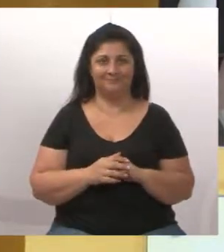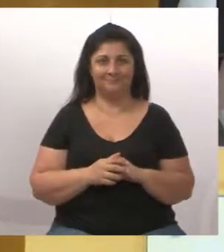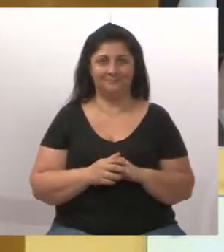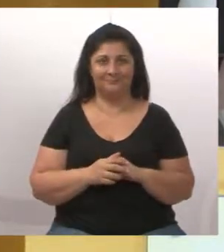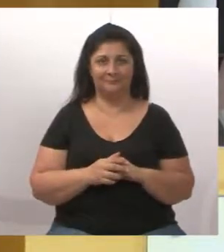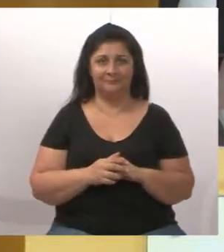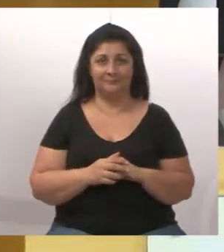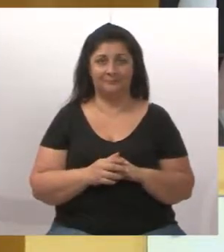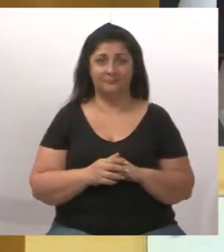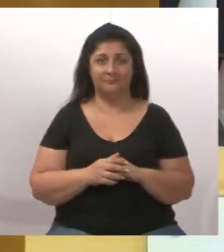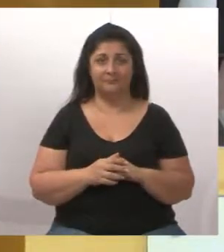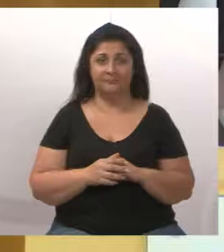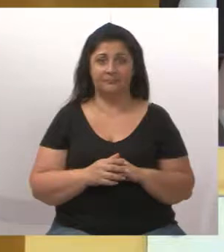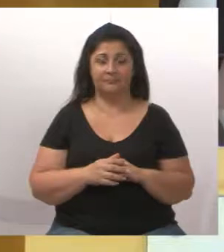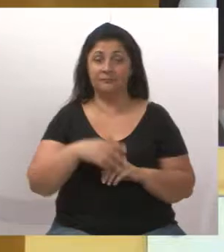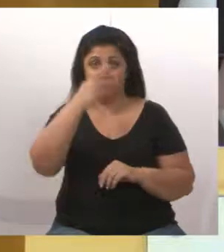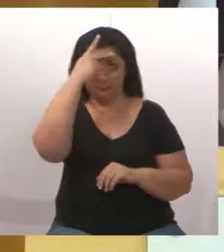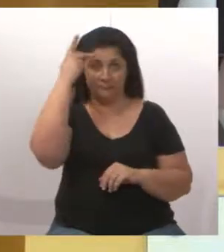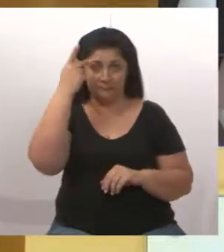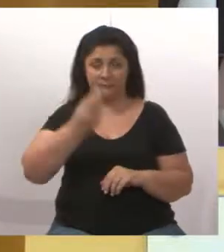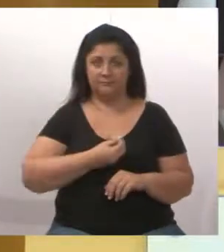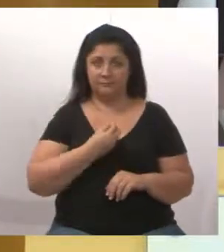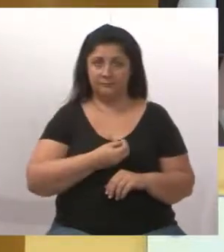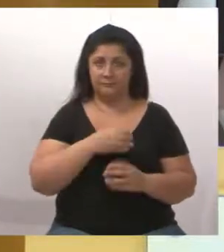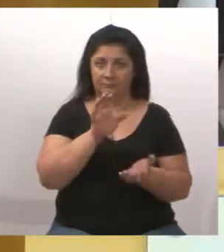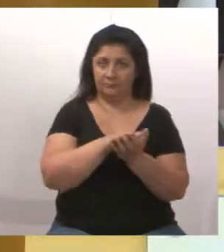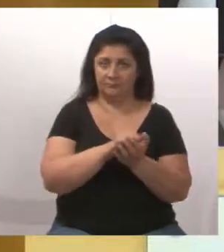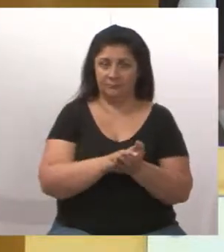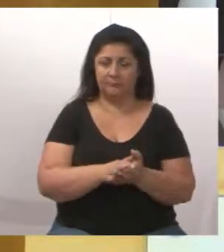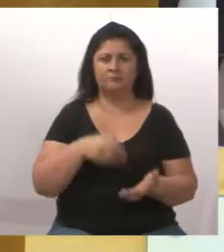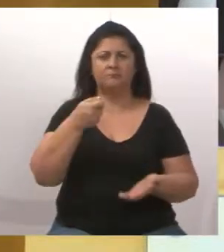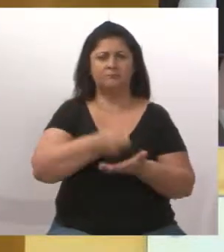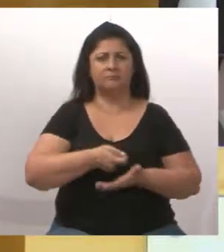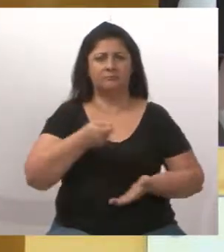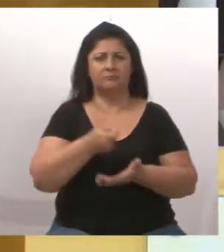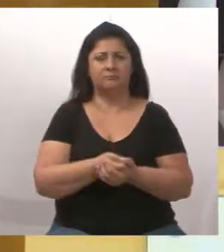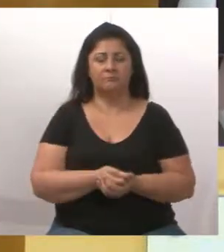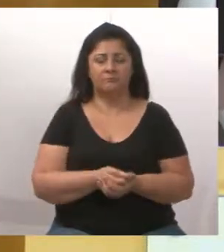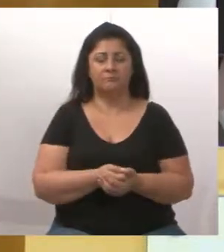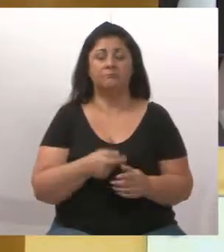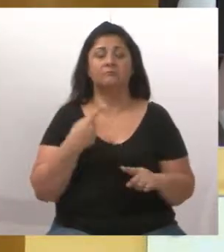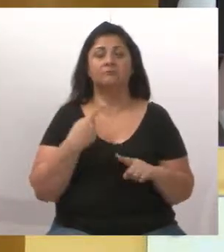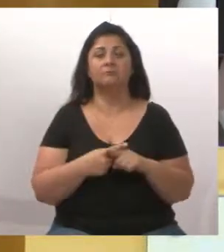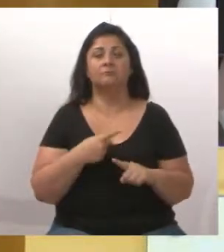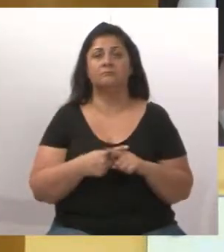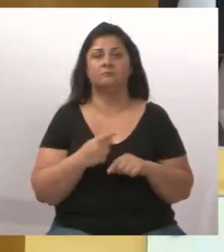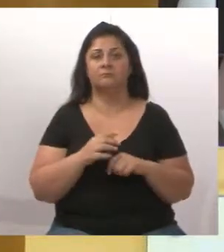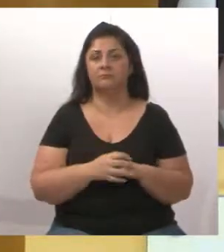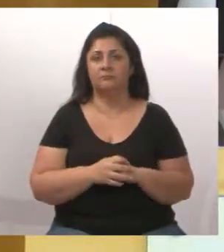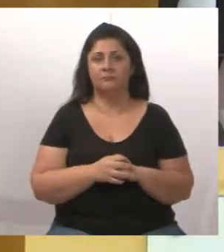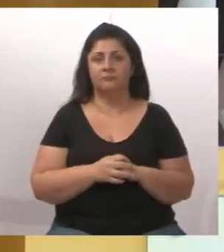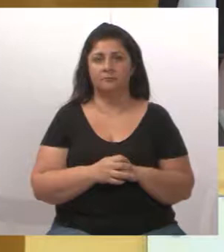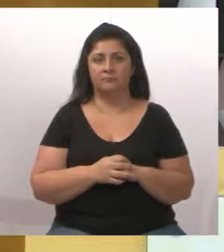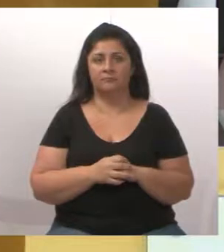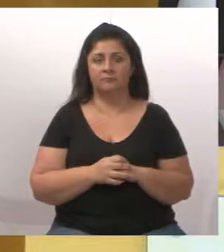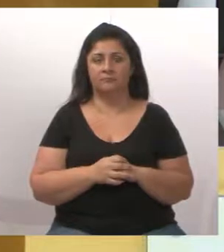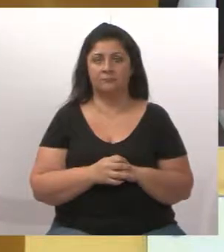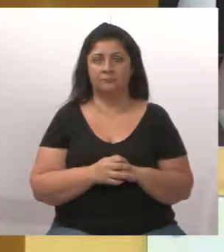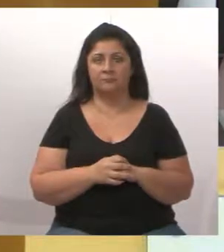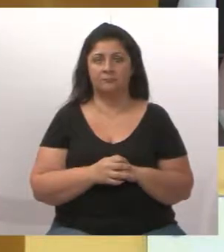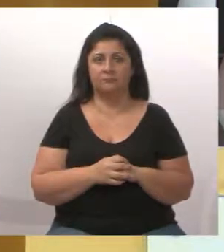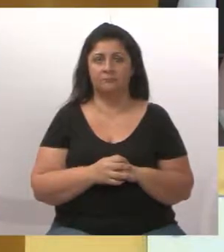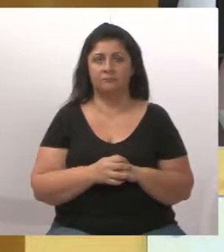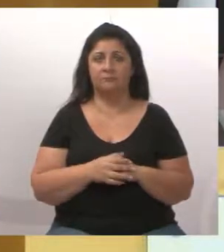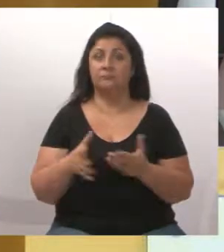os munícipes, eles cobram com razão a respeito do quê? A respeito dos